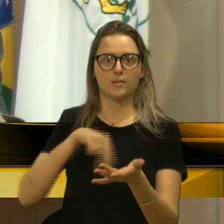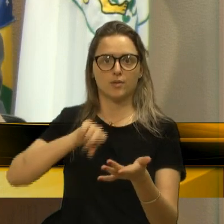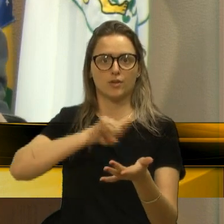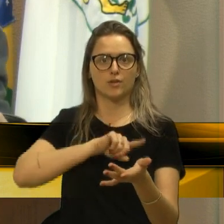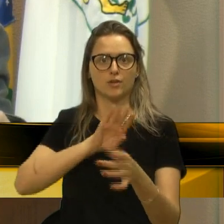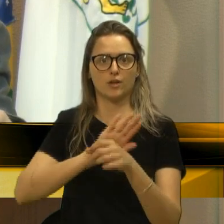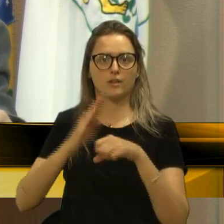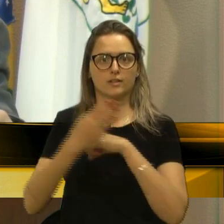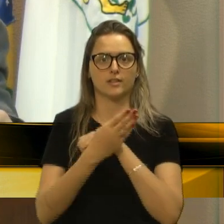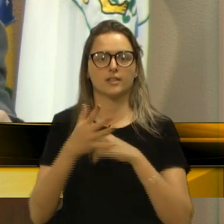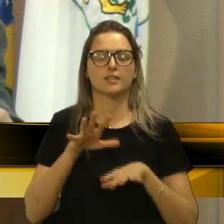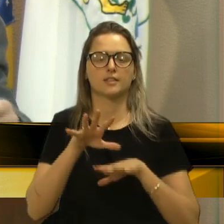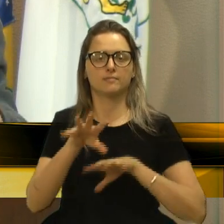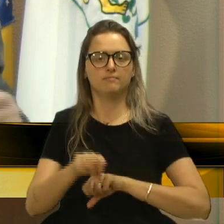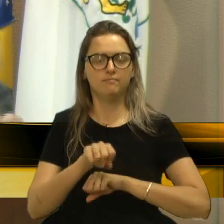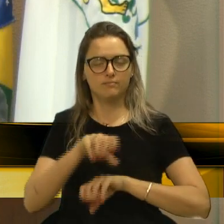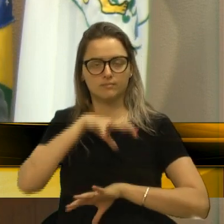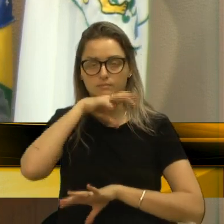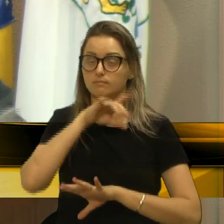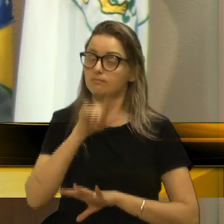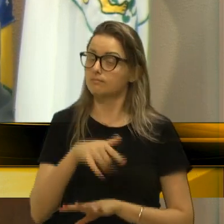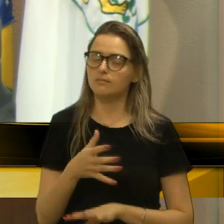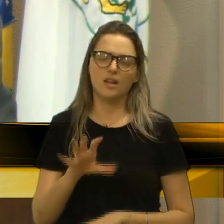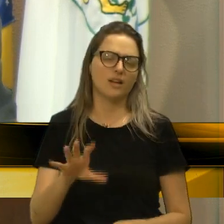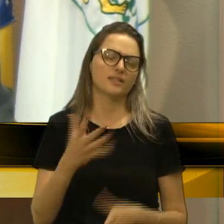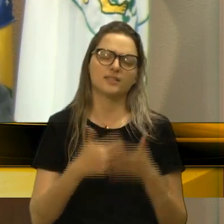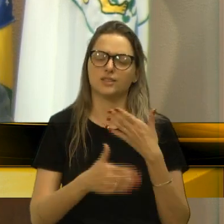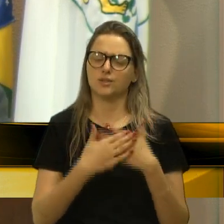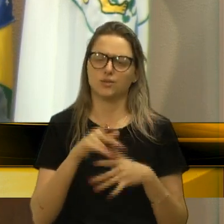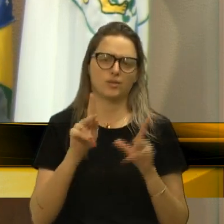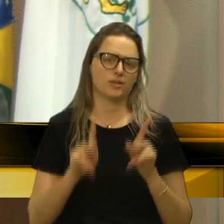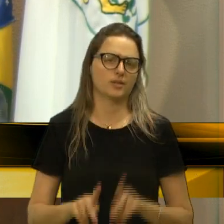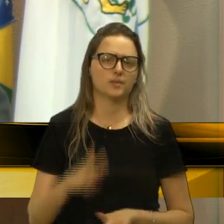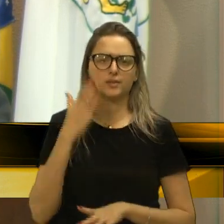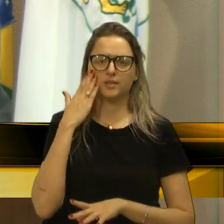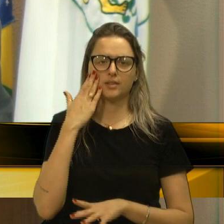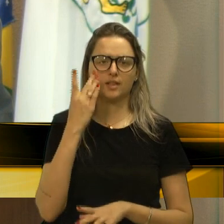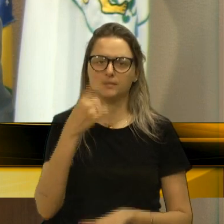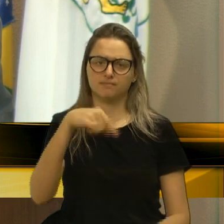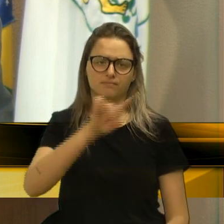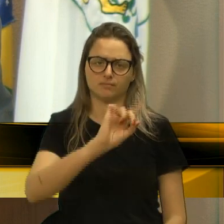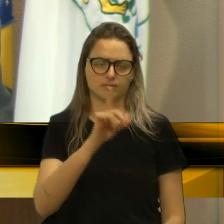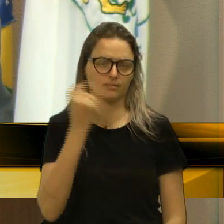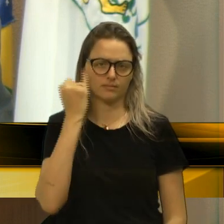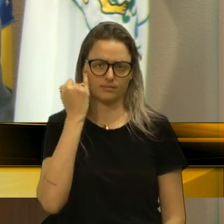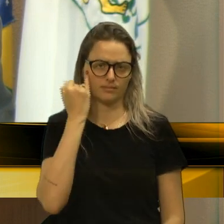O bicho vai pegar, então. É assim que funciona, todo mundo sabe. Ninguém é trouxa.